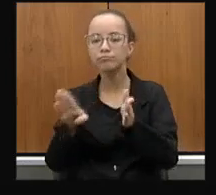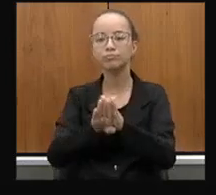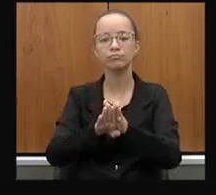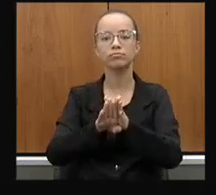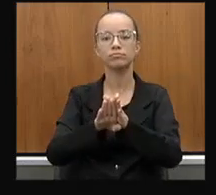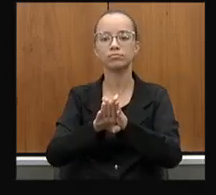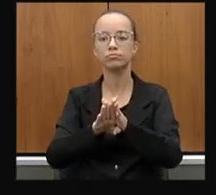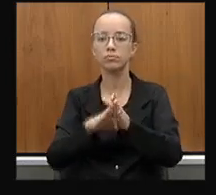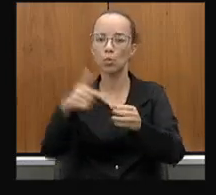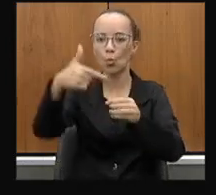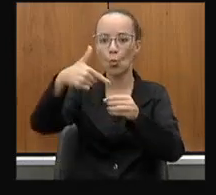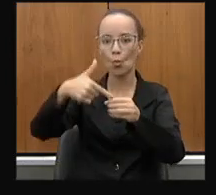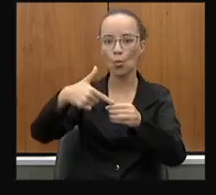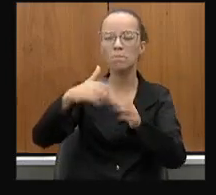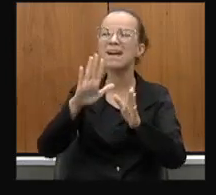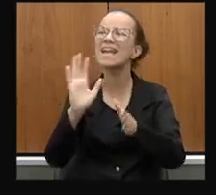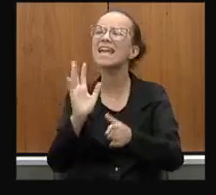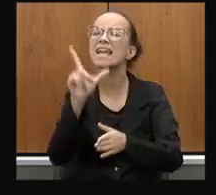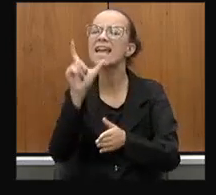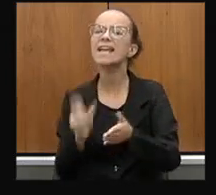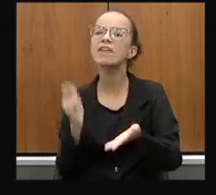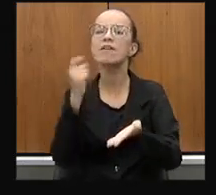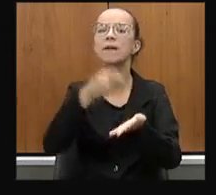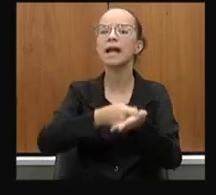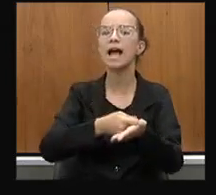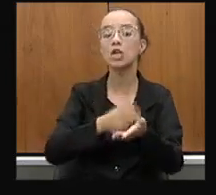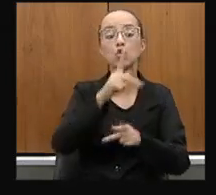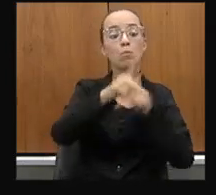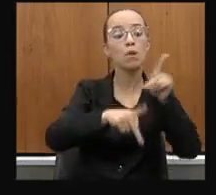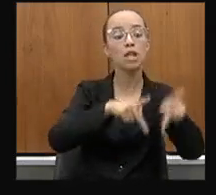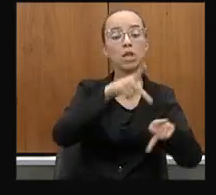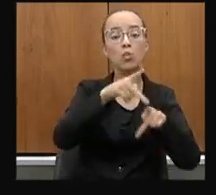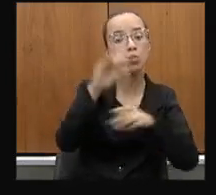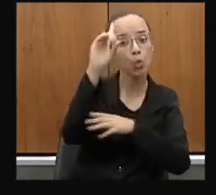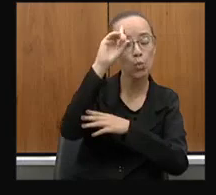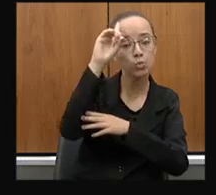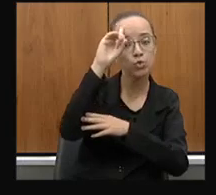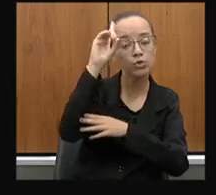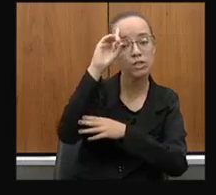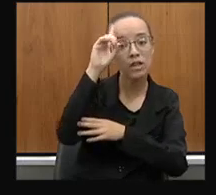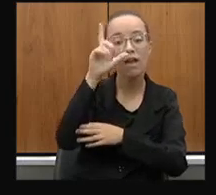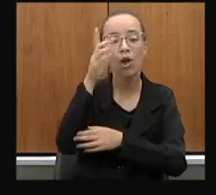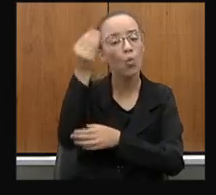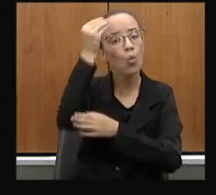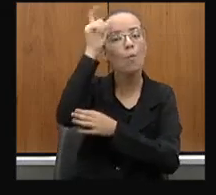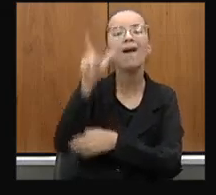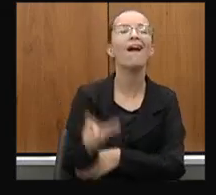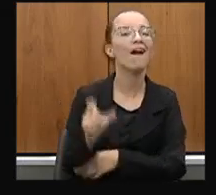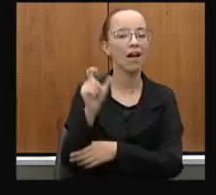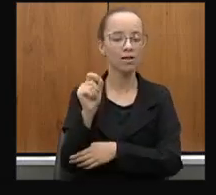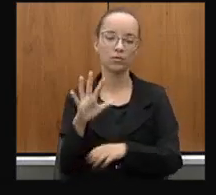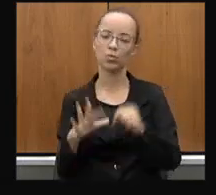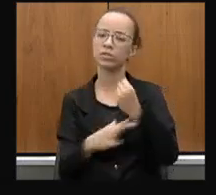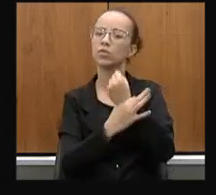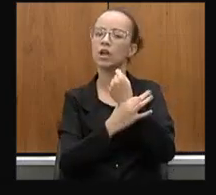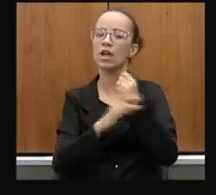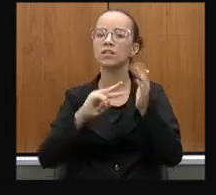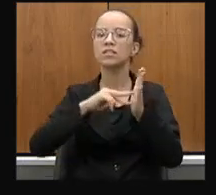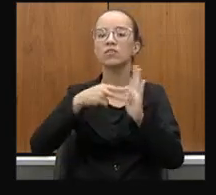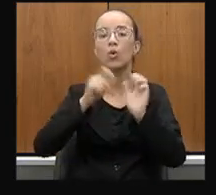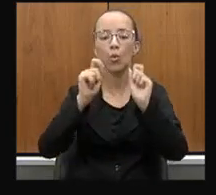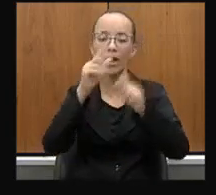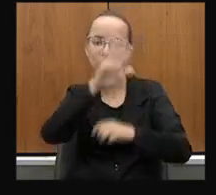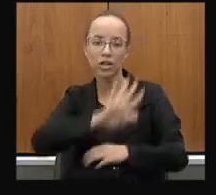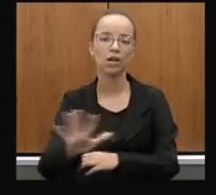Fruto de quem? Quem vai pagar isso? E o povo que passa no dia a dia? Culpa de quem isso? Então, segurança é pensar de uma maneira geral.